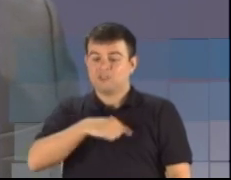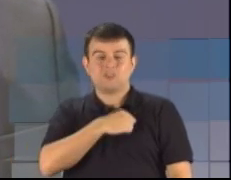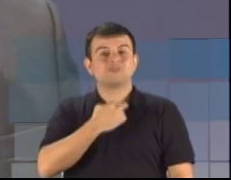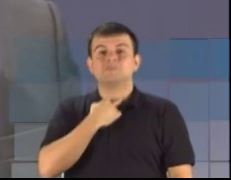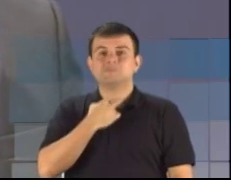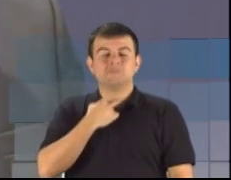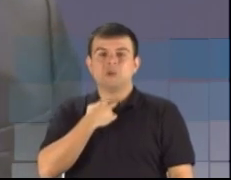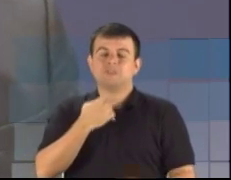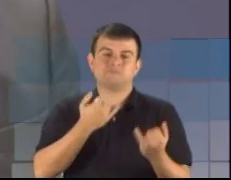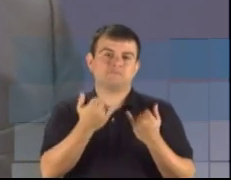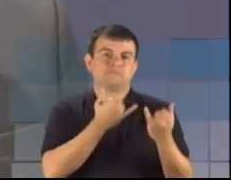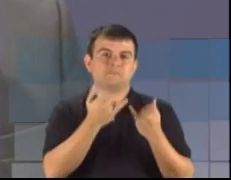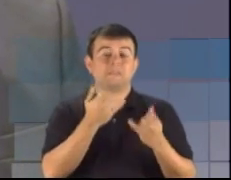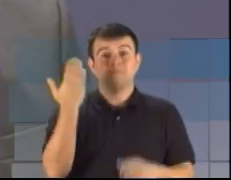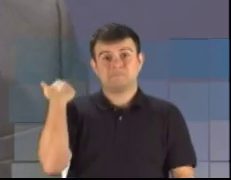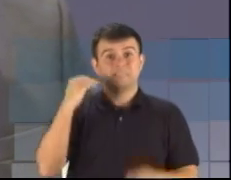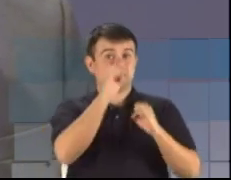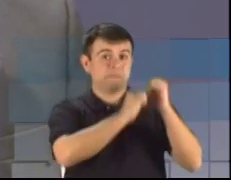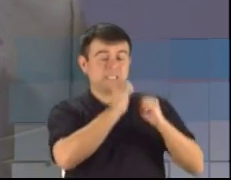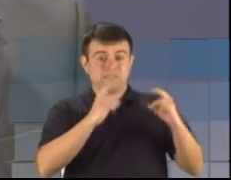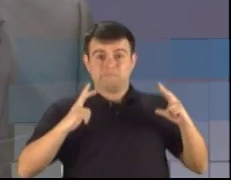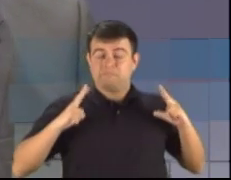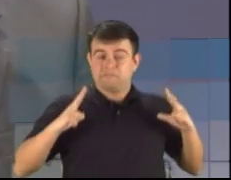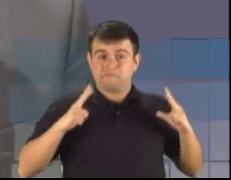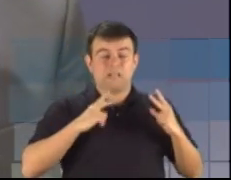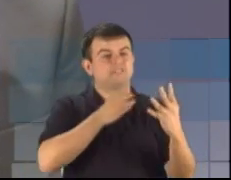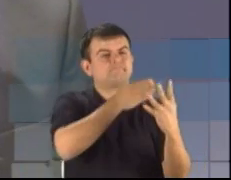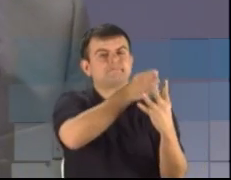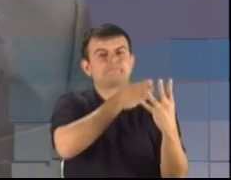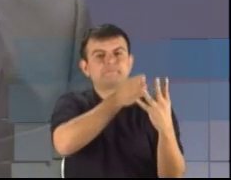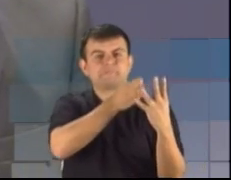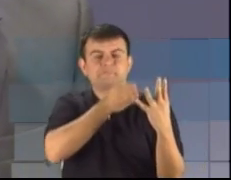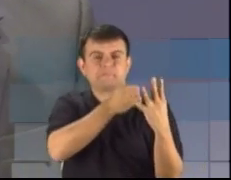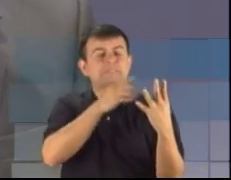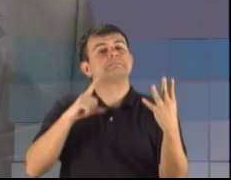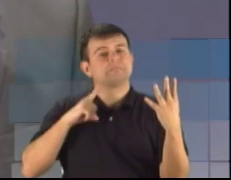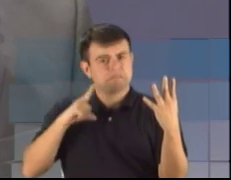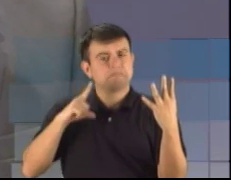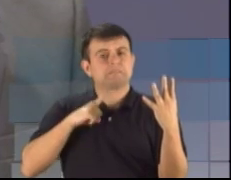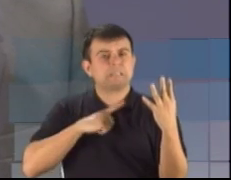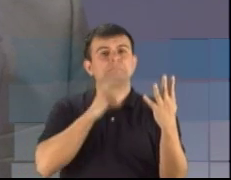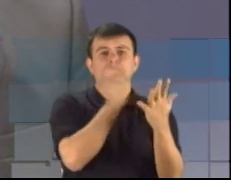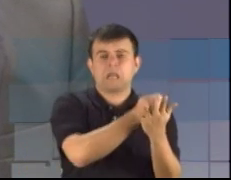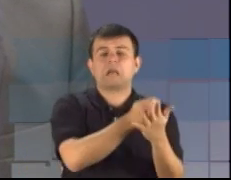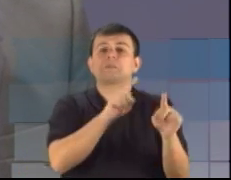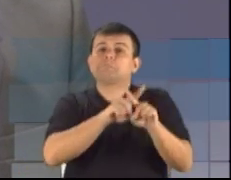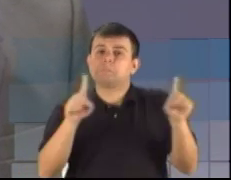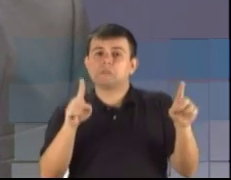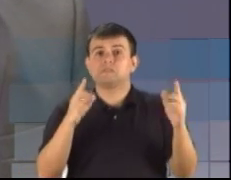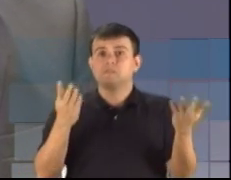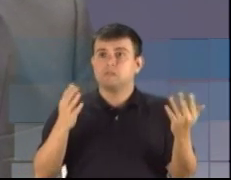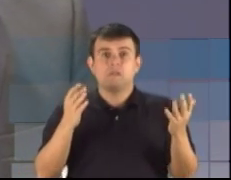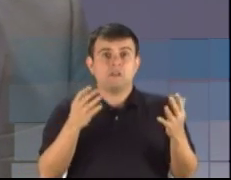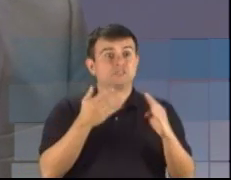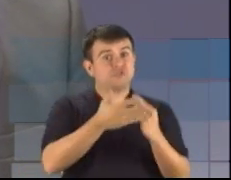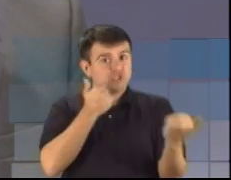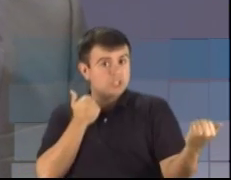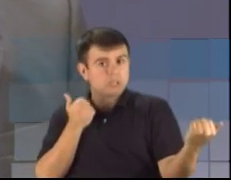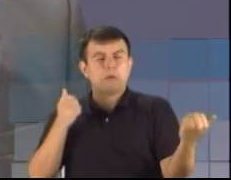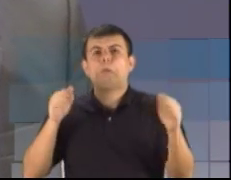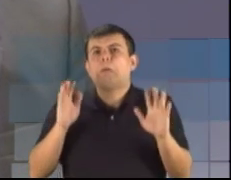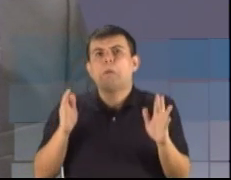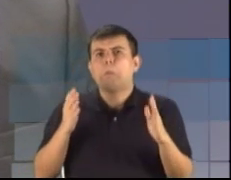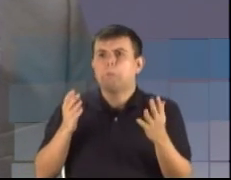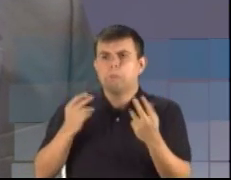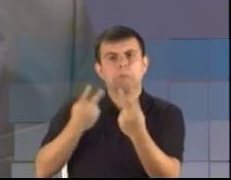iniciativa privada, que pelo menos tinha assistência aos motoristas nas estradas, passar para o Estado e as nossas estradas ficarem abandonadas e continuar